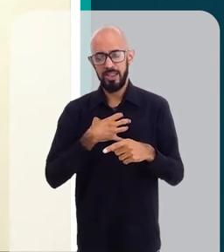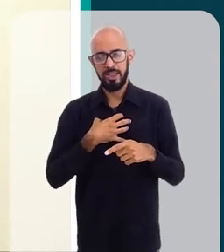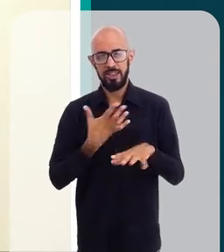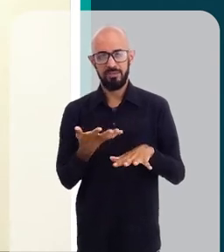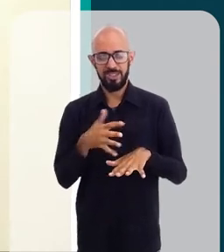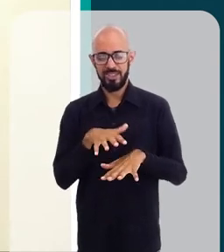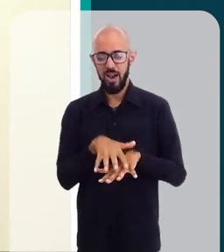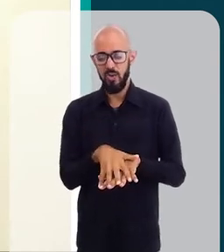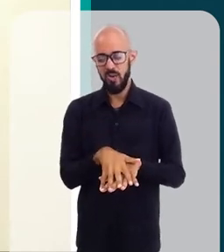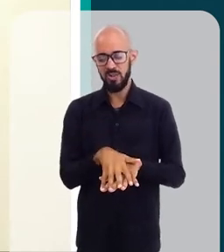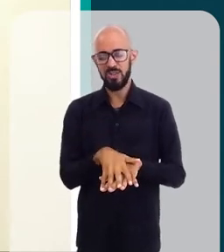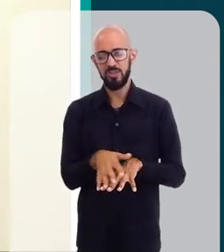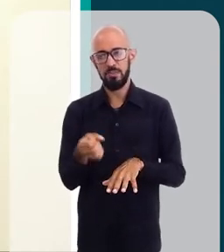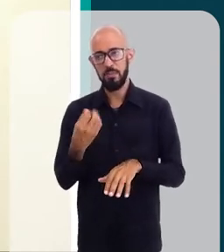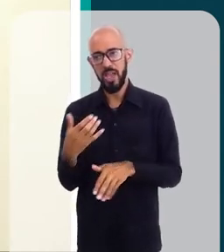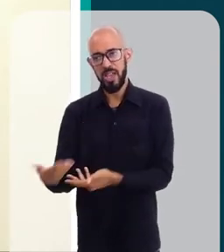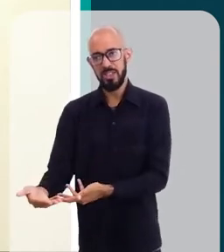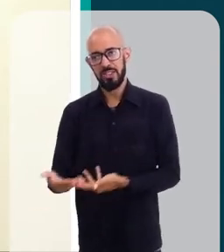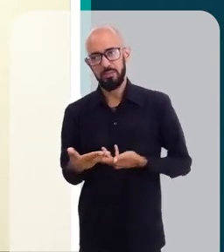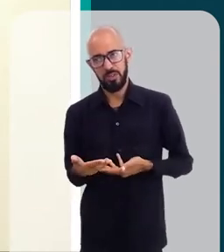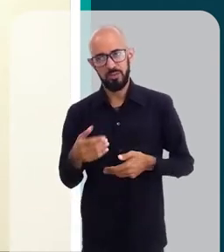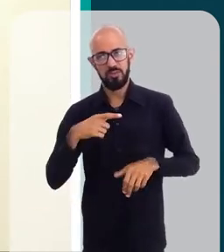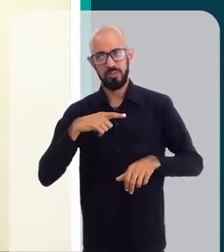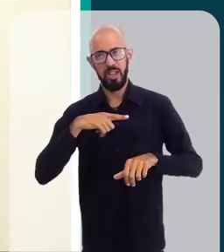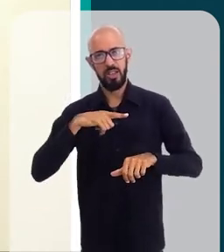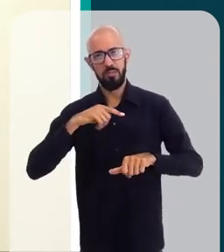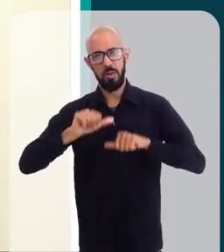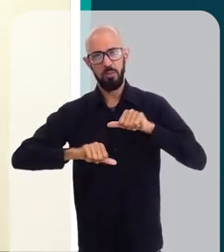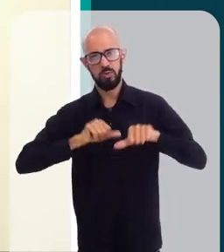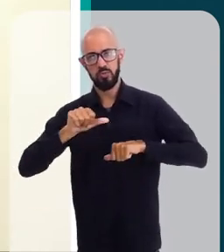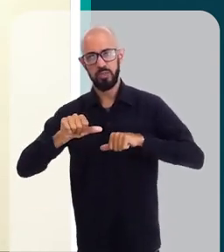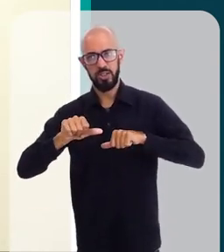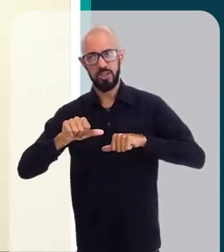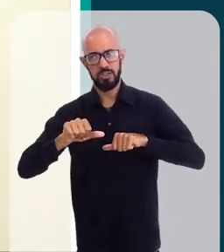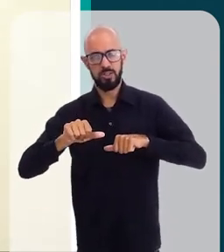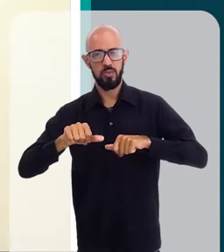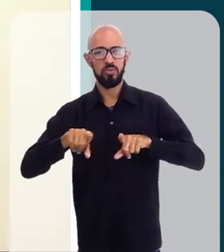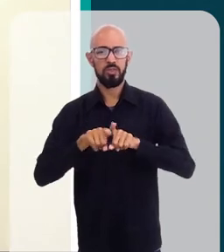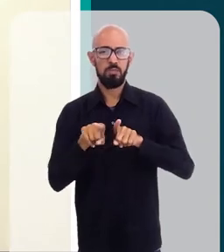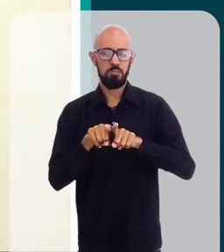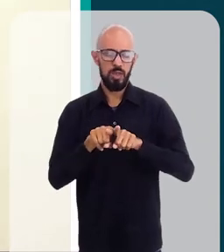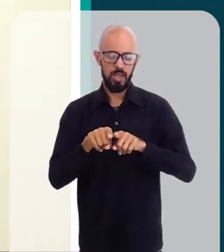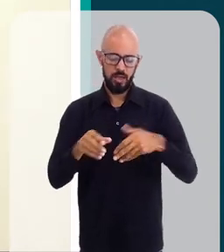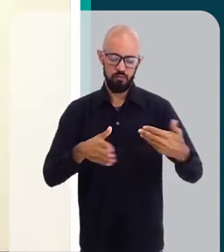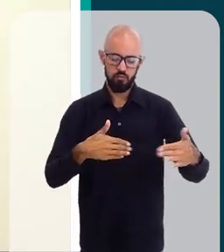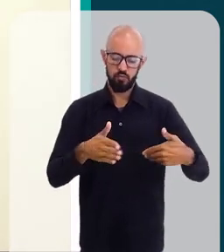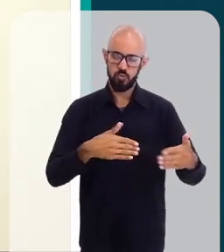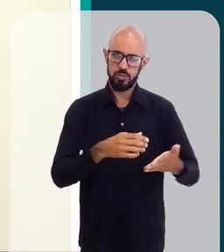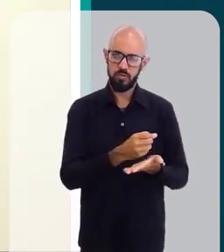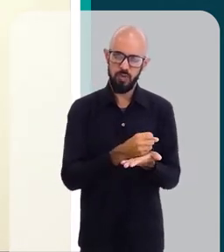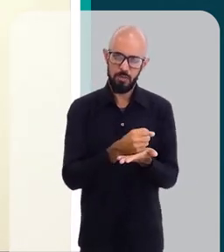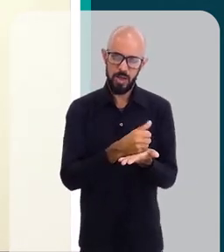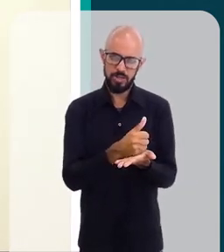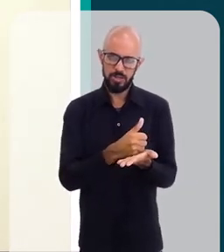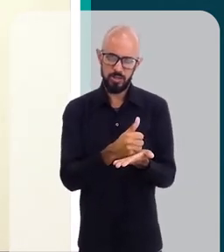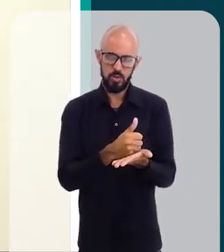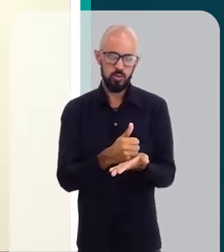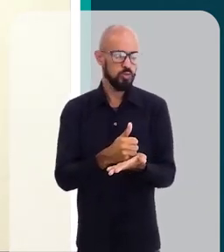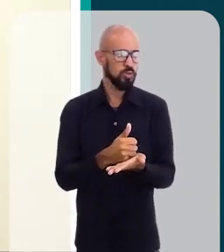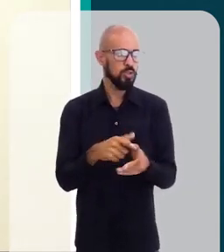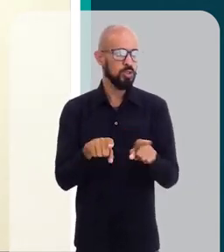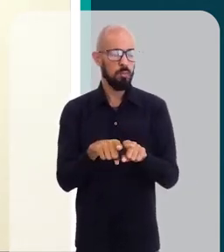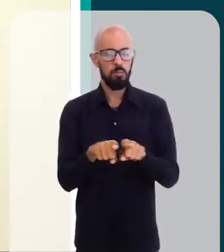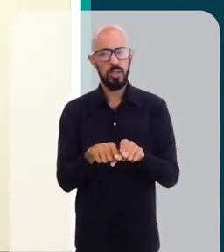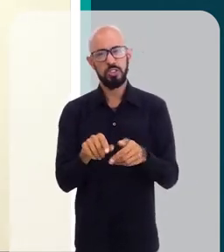mais acolhidos, mais bem recebidos. Há uma modificação com relação à indústria farmacêutica, à